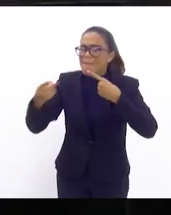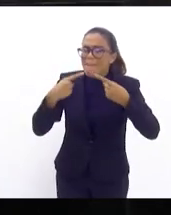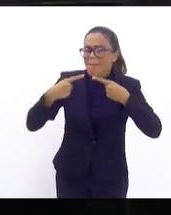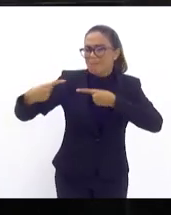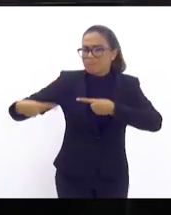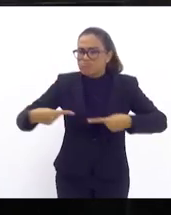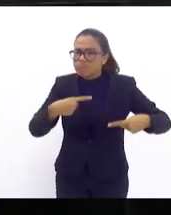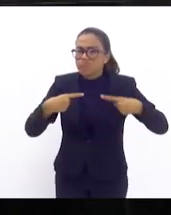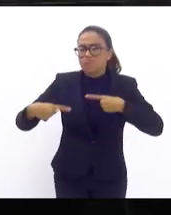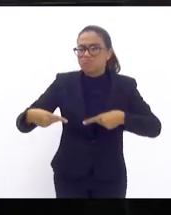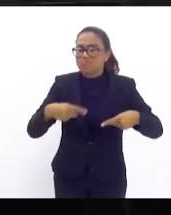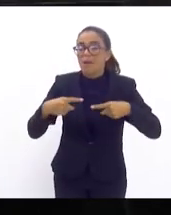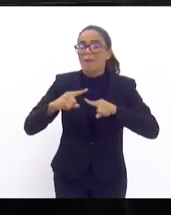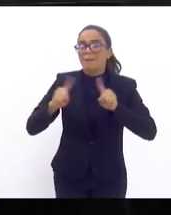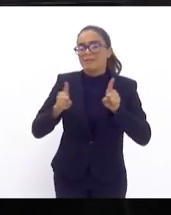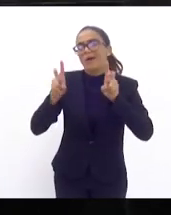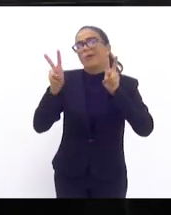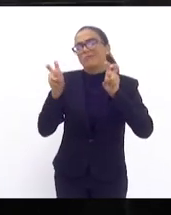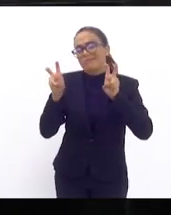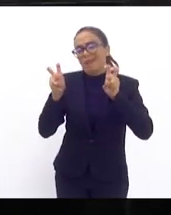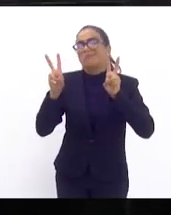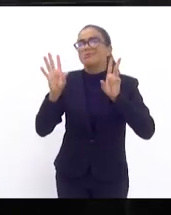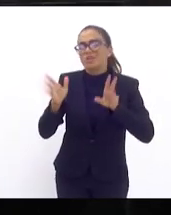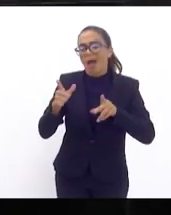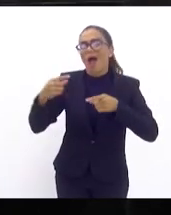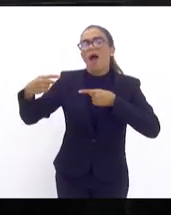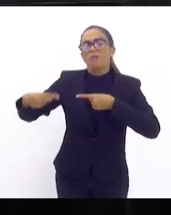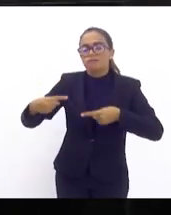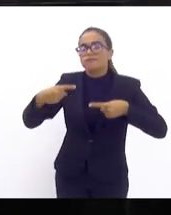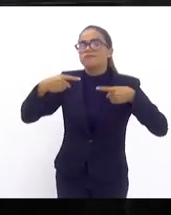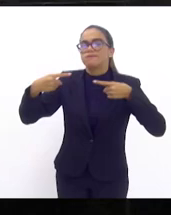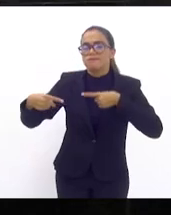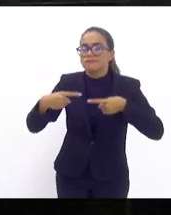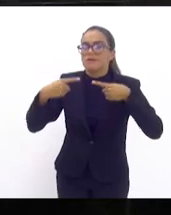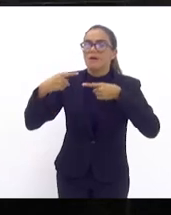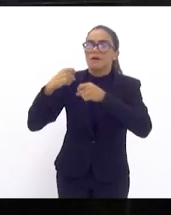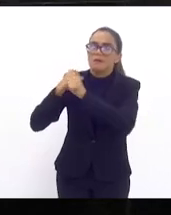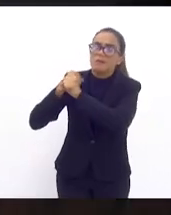mas esse já é um tema que é debatido aqui na assembleia há muito tempo